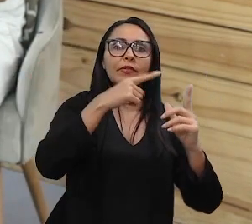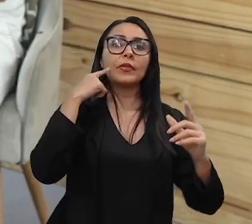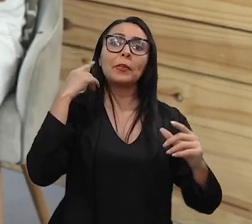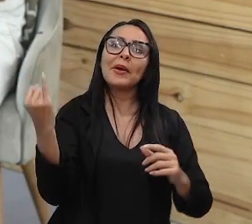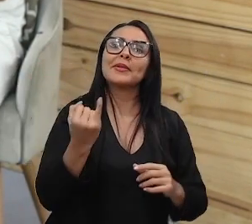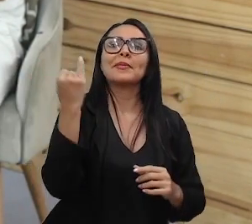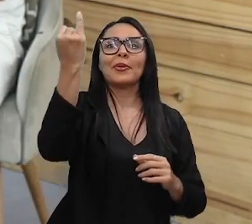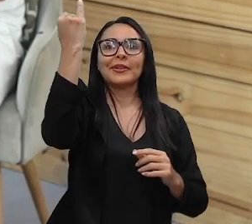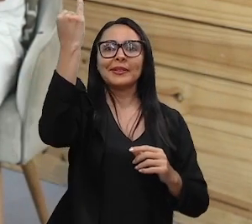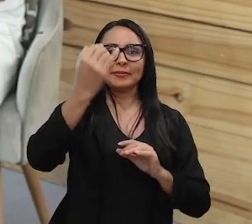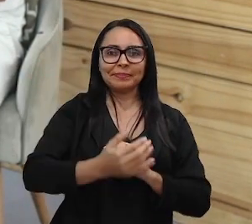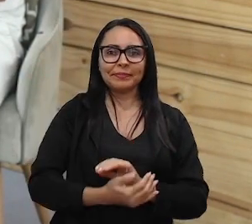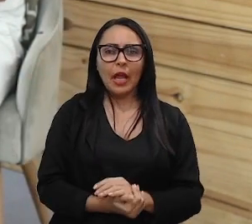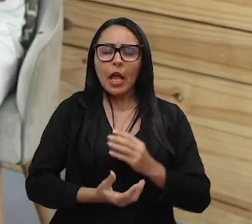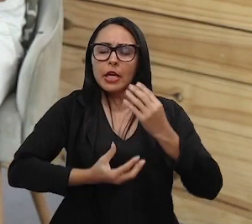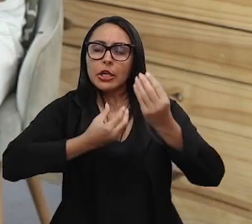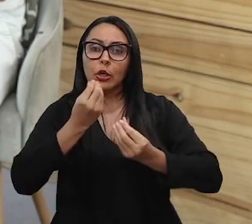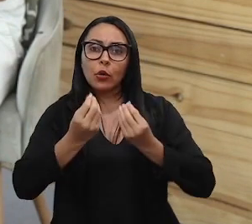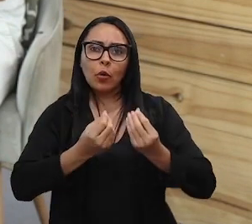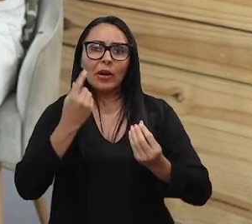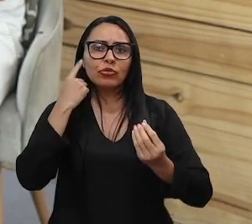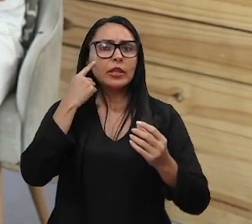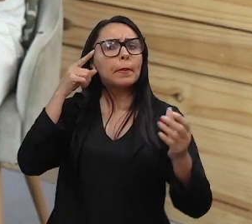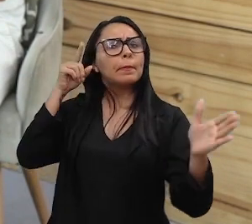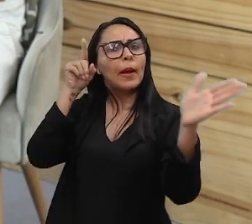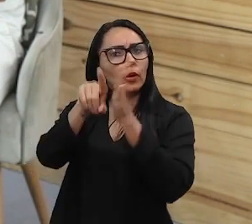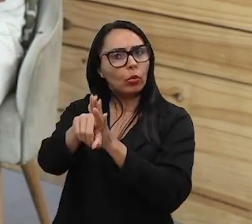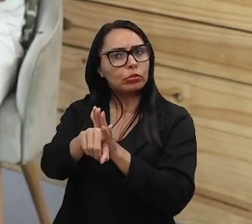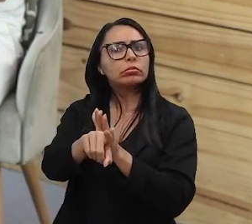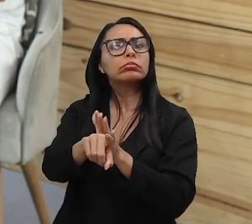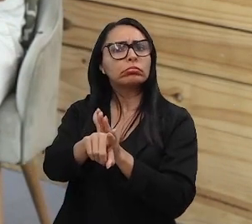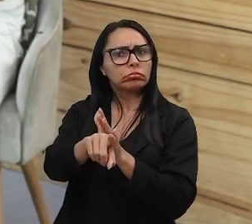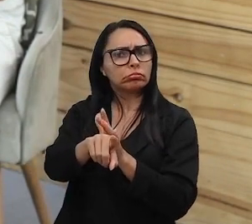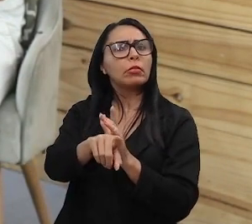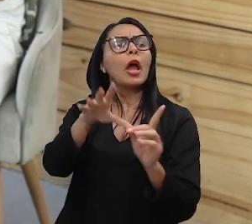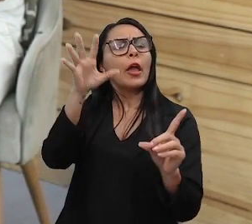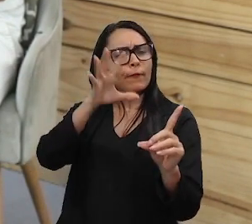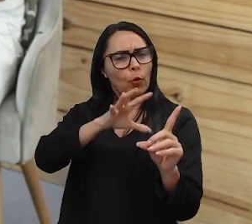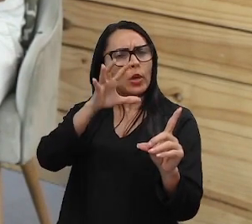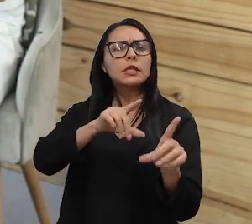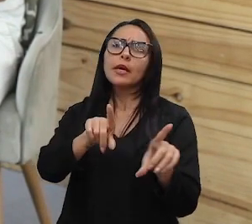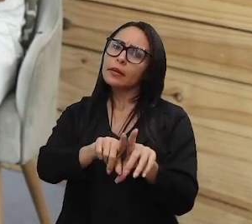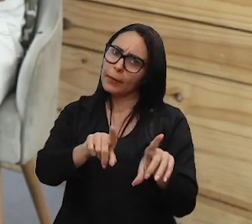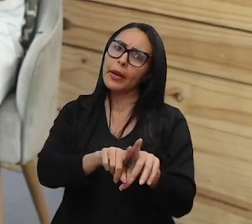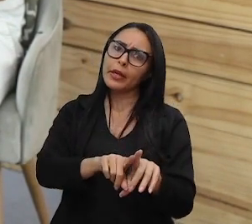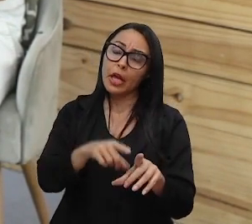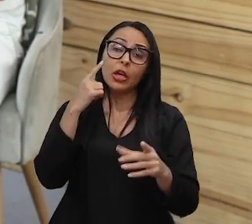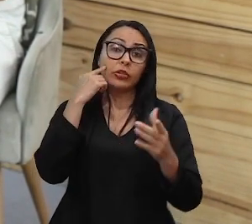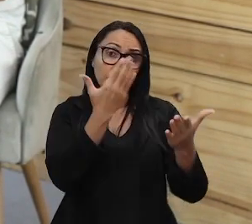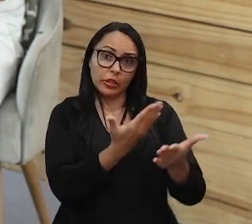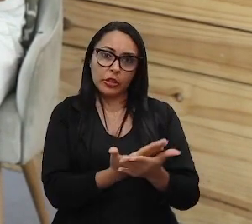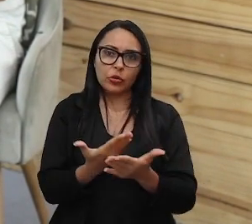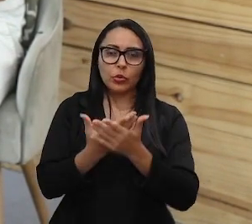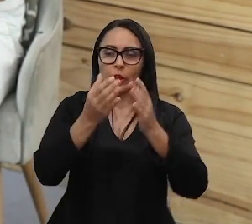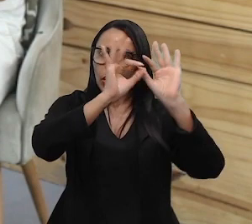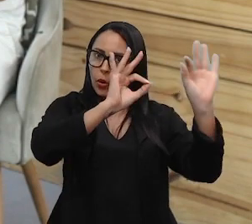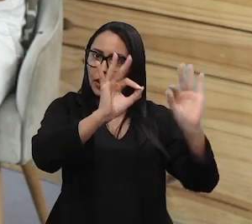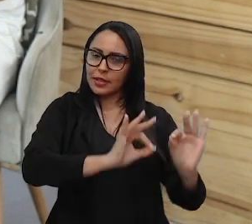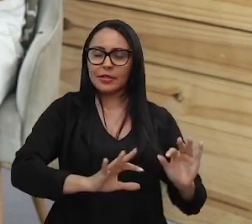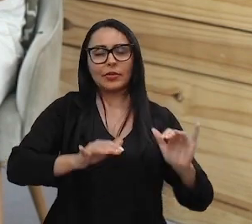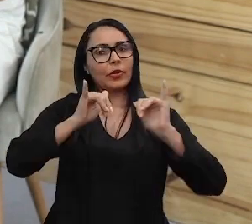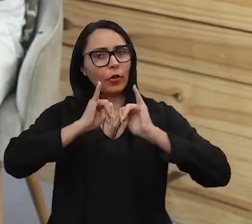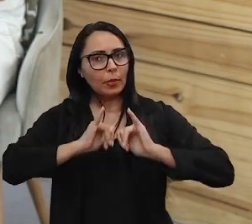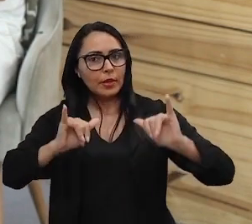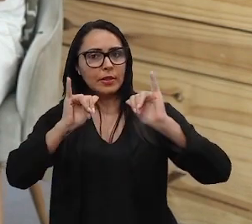importante. E a forma como a gente pergunta também influencia muito, né? Isso a gente estuda na parte de lógica, organização da informação,